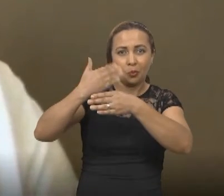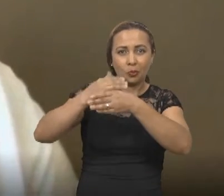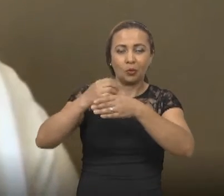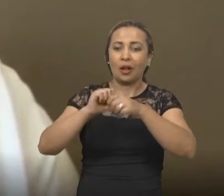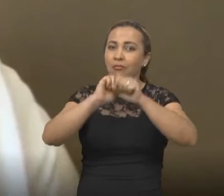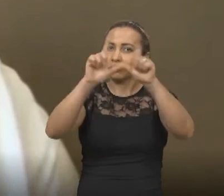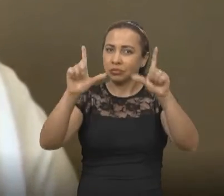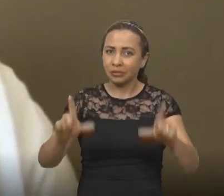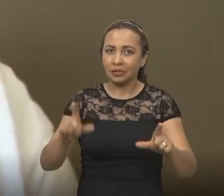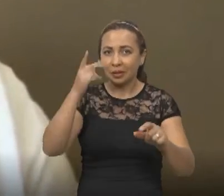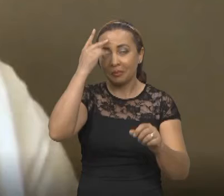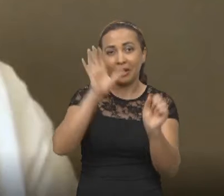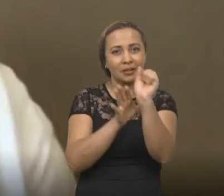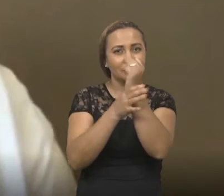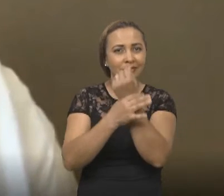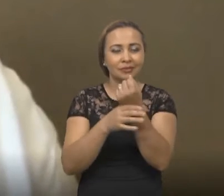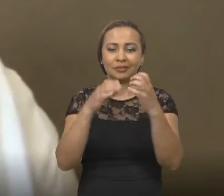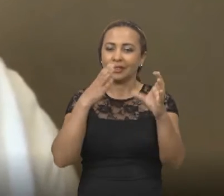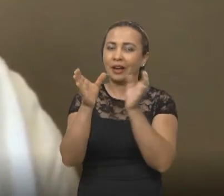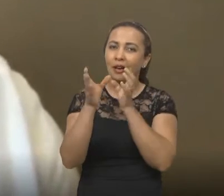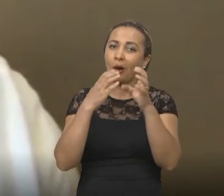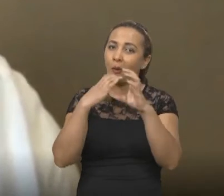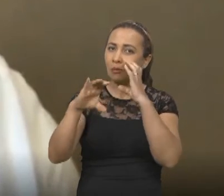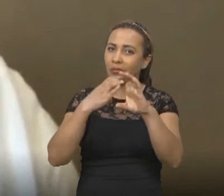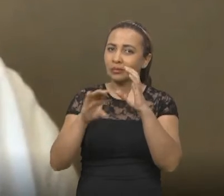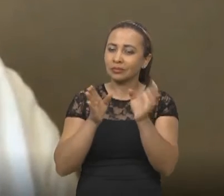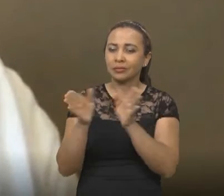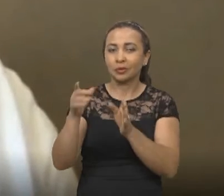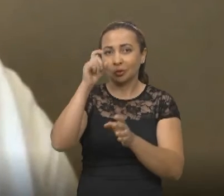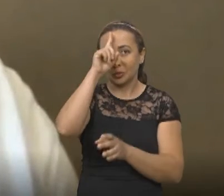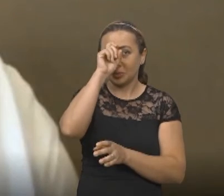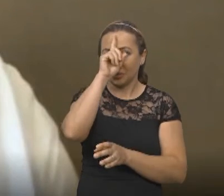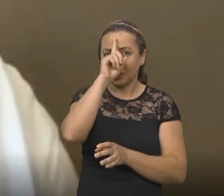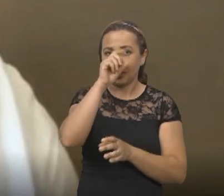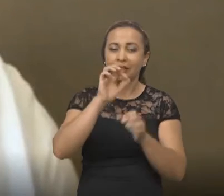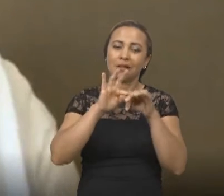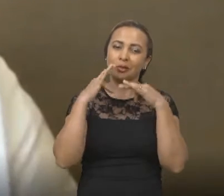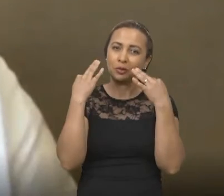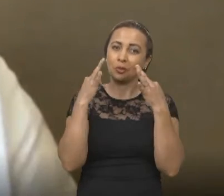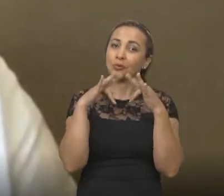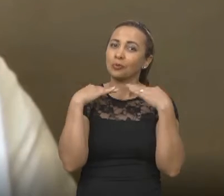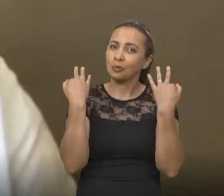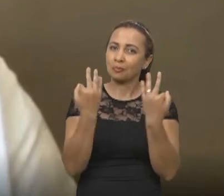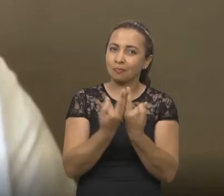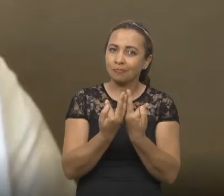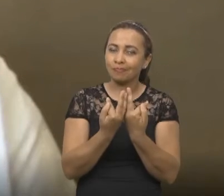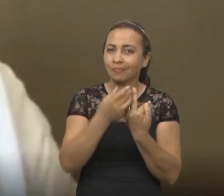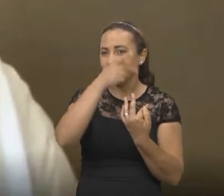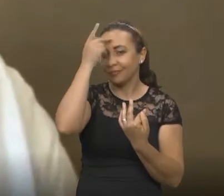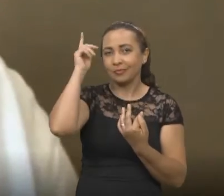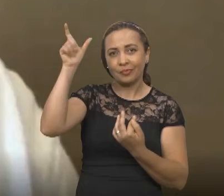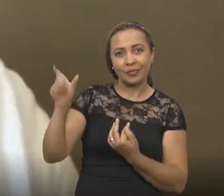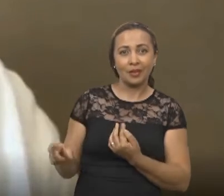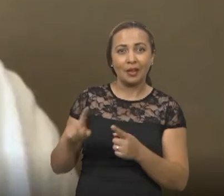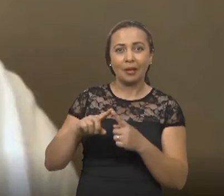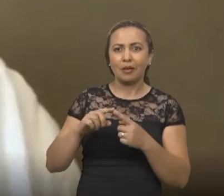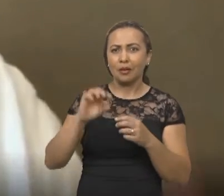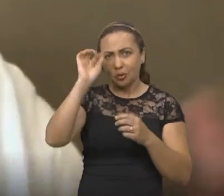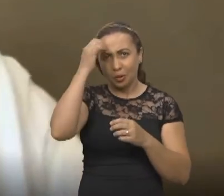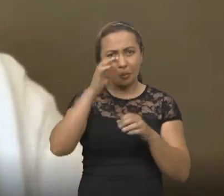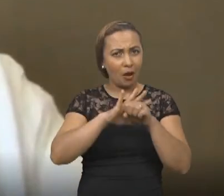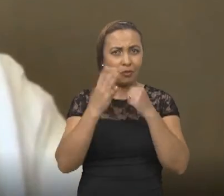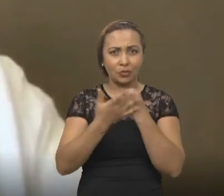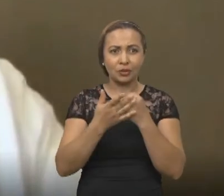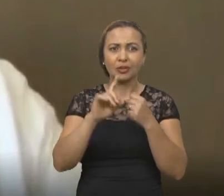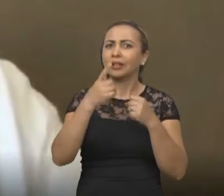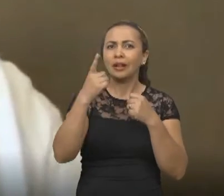uma plataforma para garantir a comunicação entre os hospitais e a família dos pacientes, não só para a Covid, mas a gente